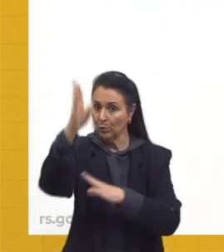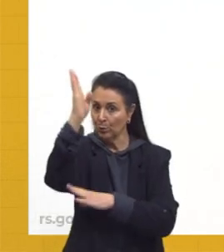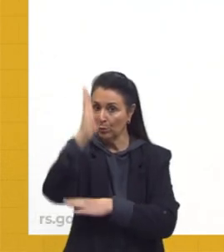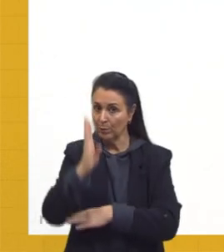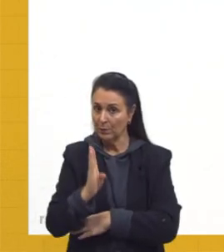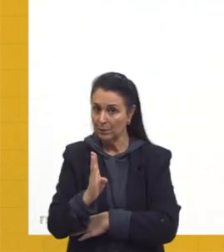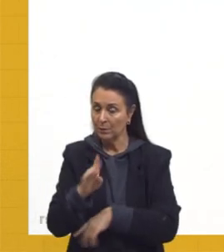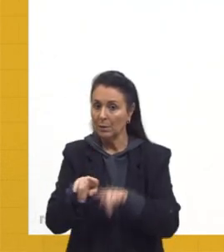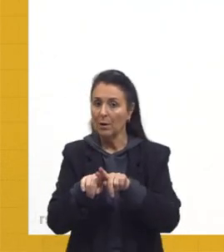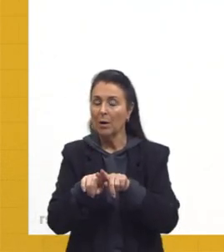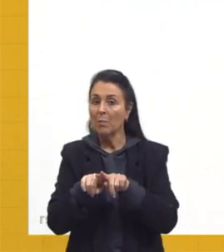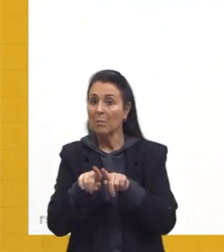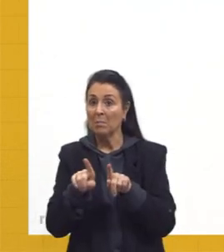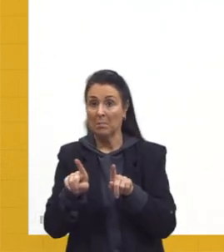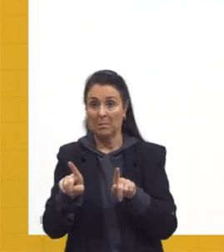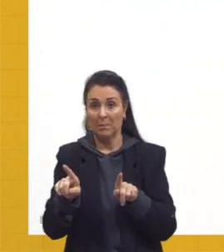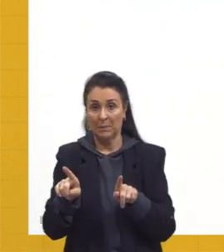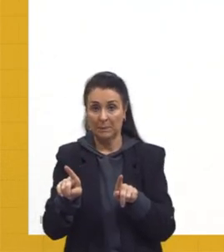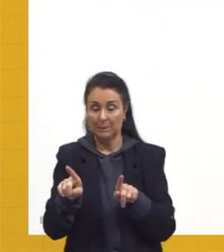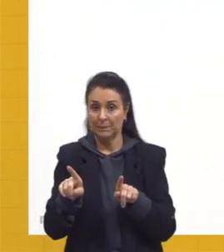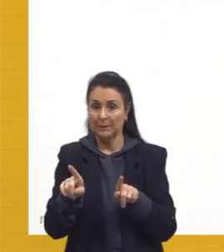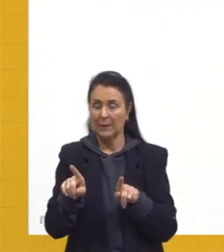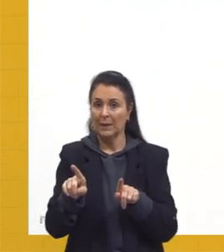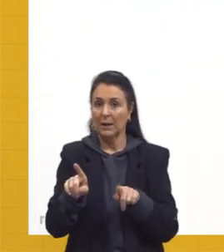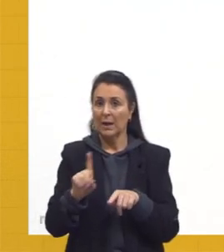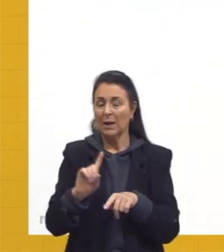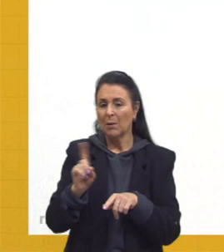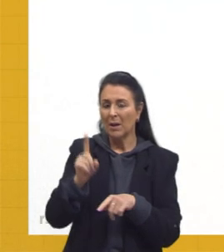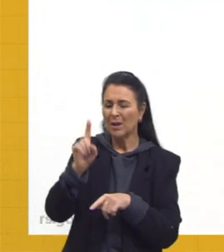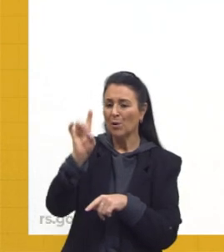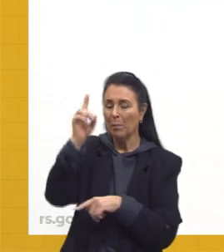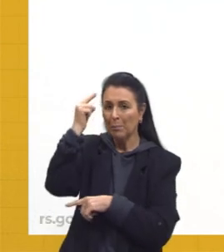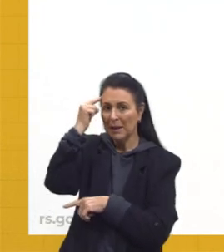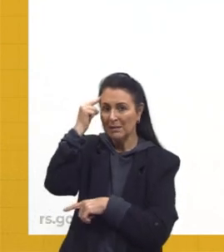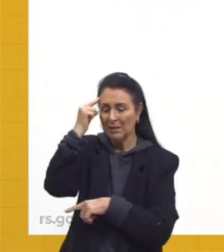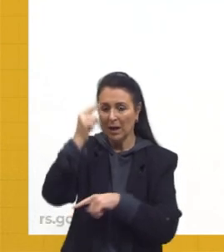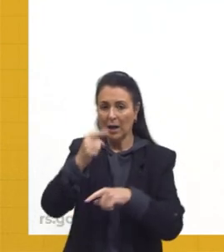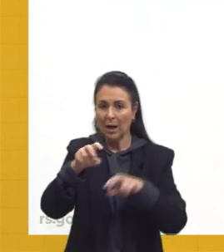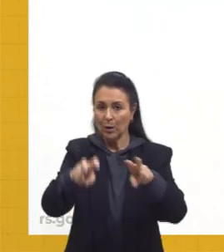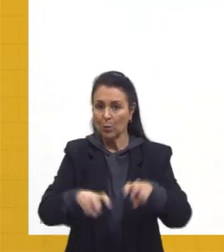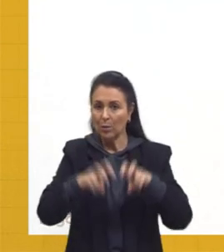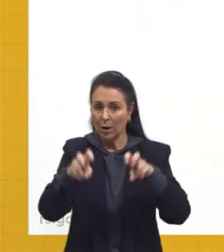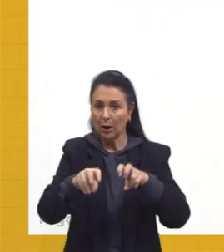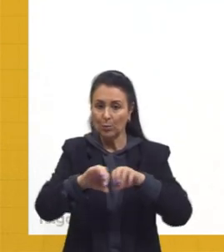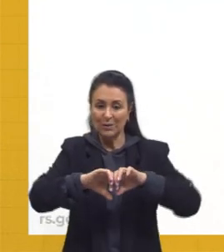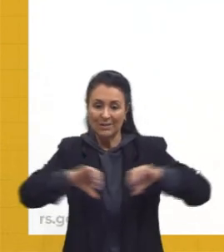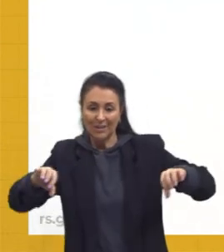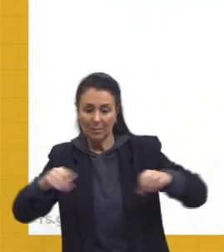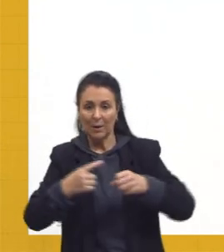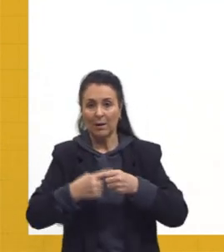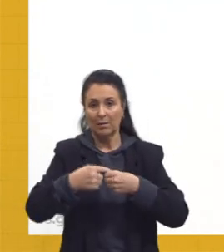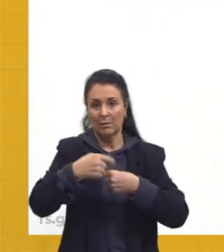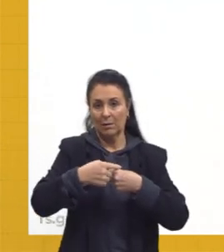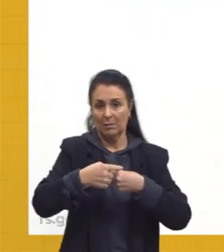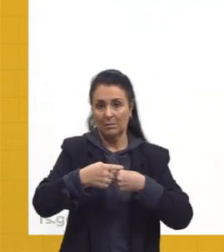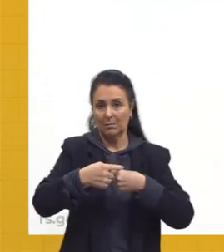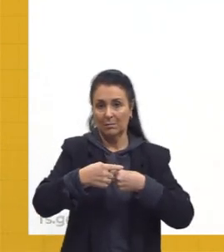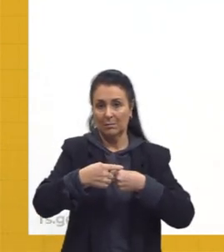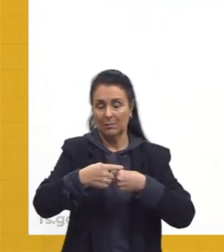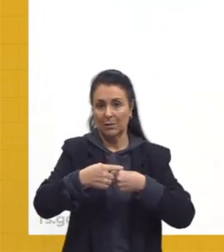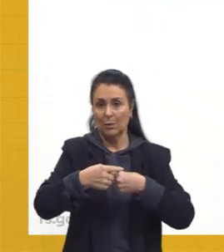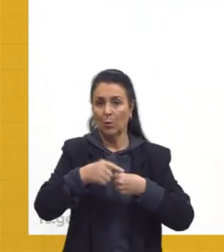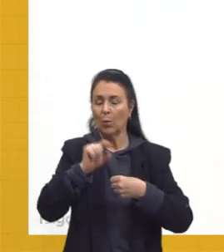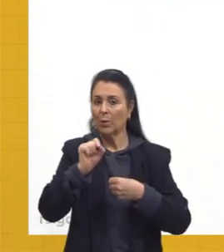não é procedente se pensar no campo desassociado da cidade. Então o que ele está dizendo?